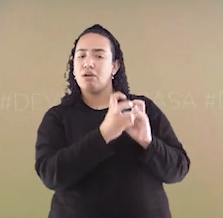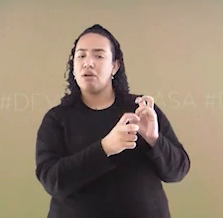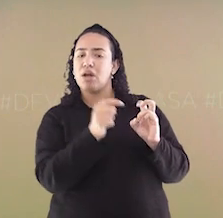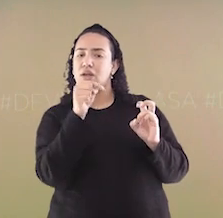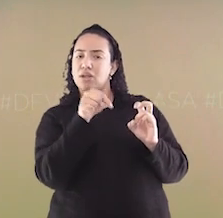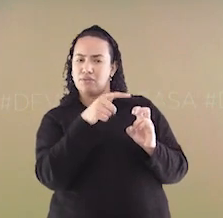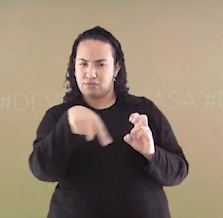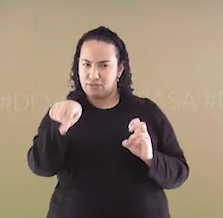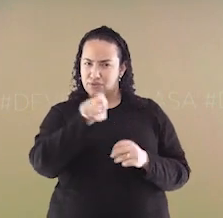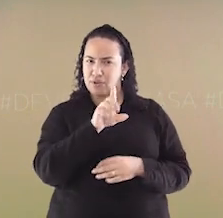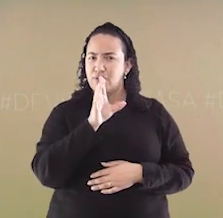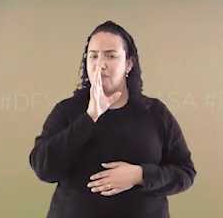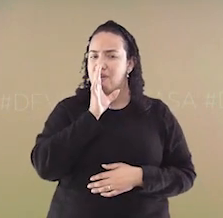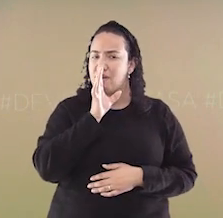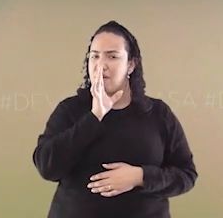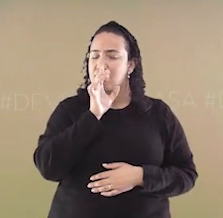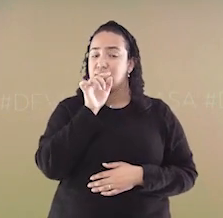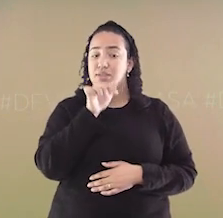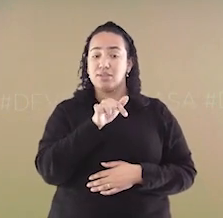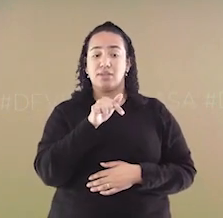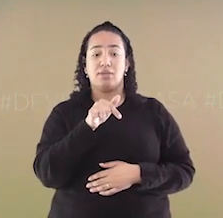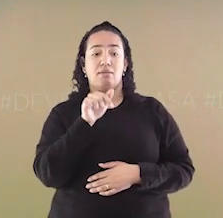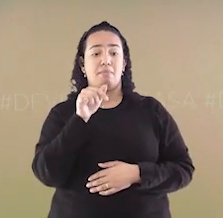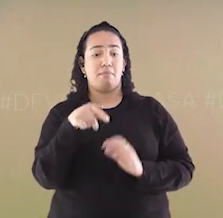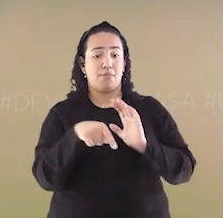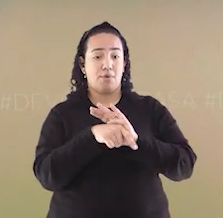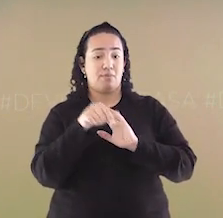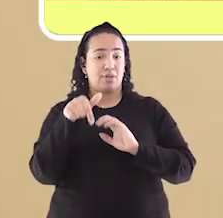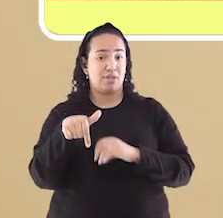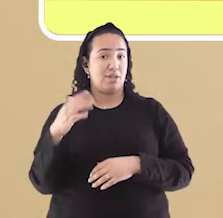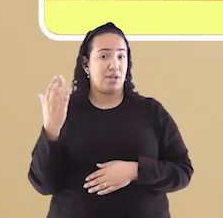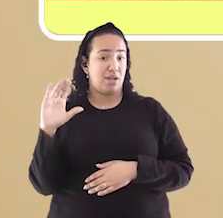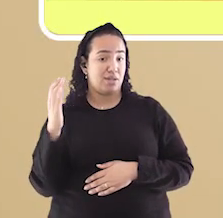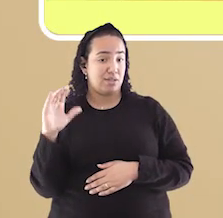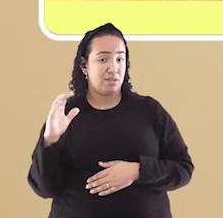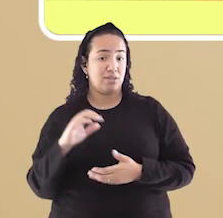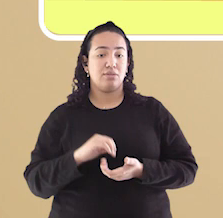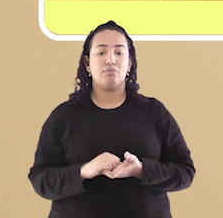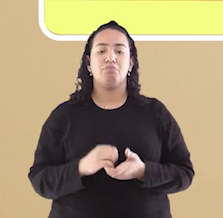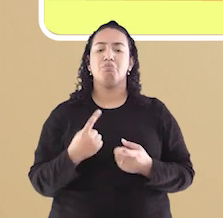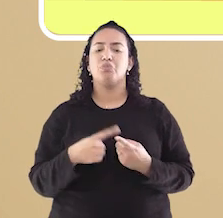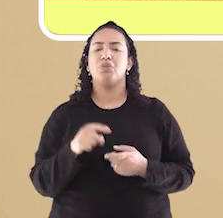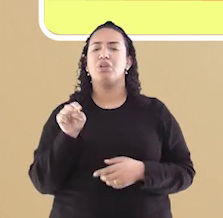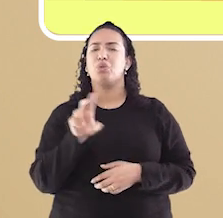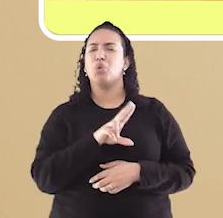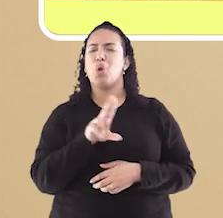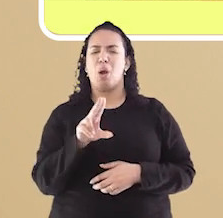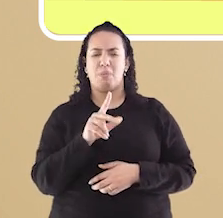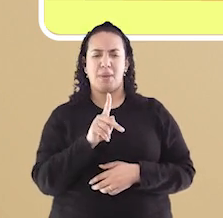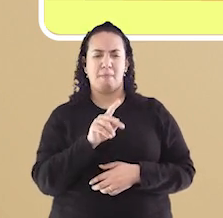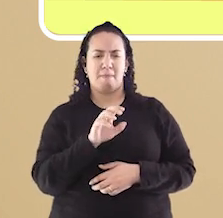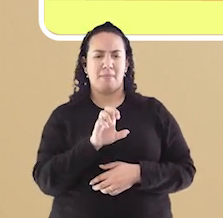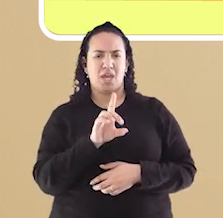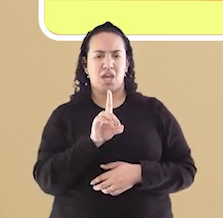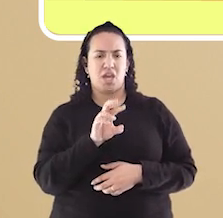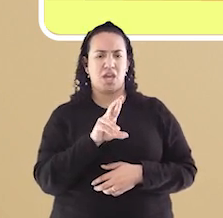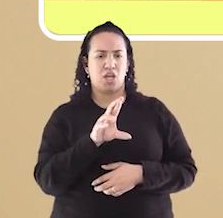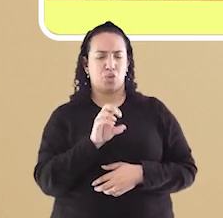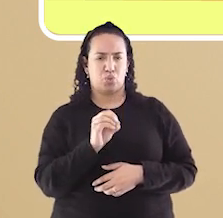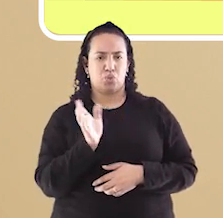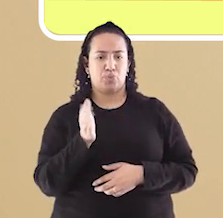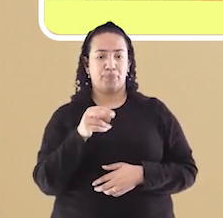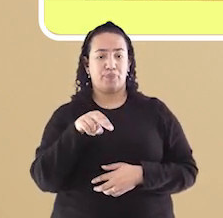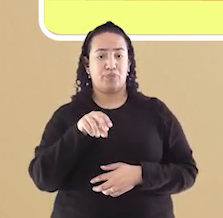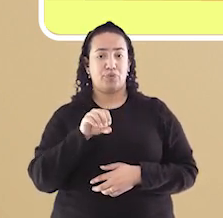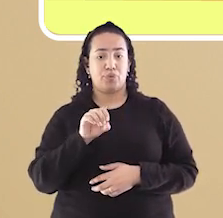conhece? Ela fica logo ali em Jardim América, Cariacica. Por que será que a estação ganhou esse nome? Pedro